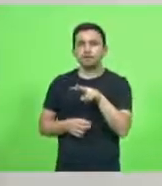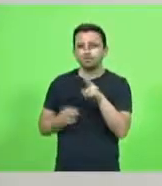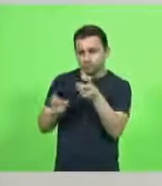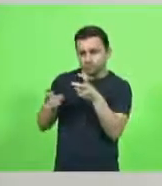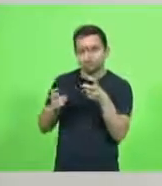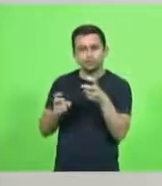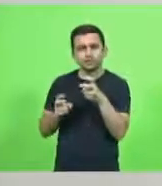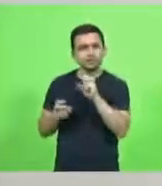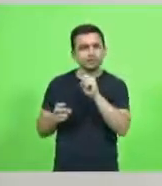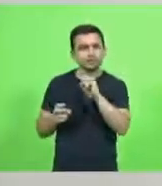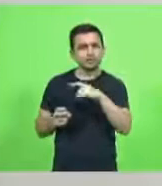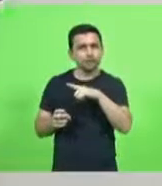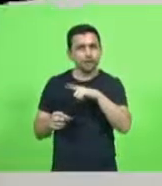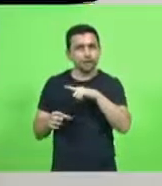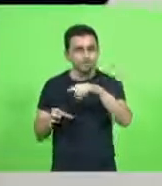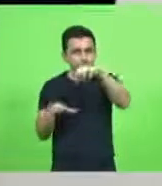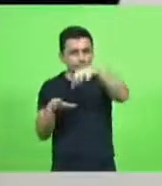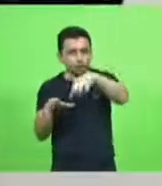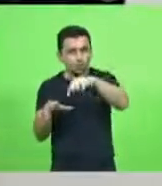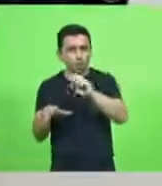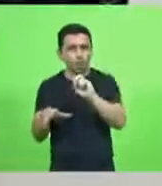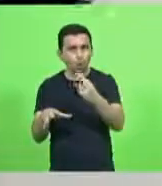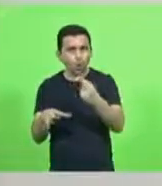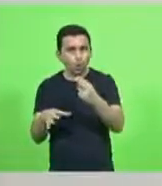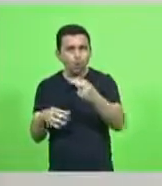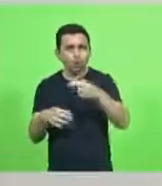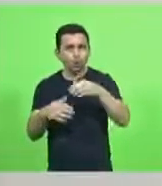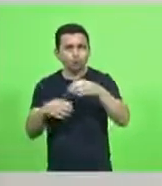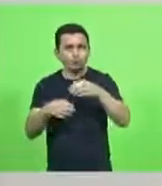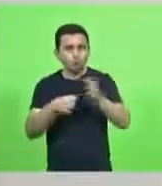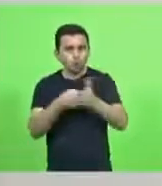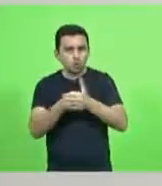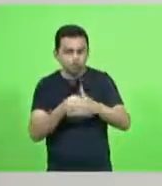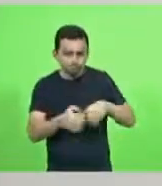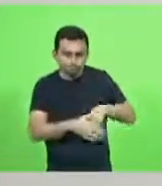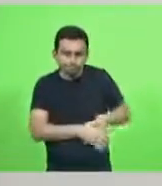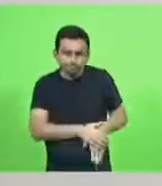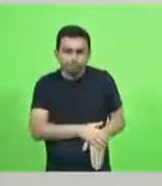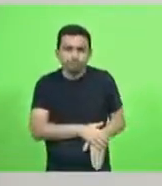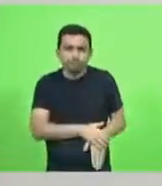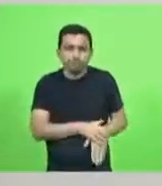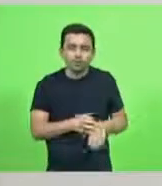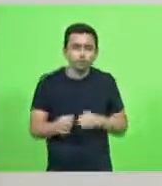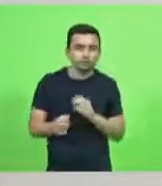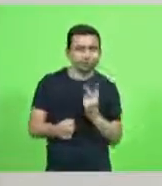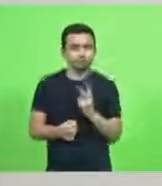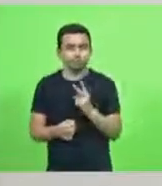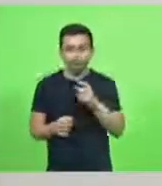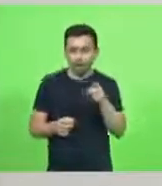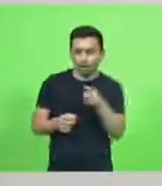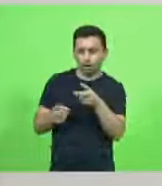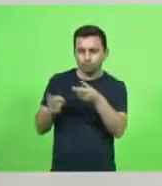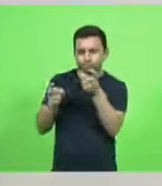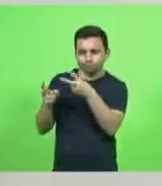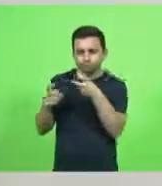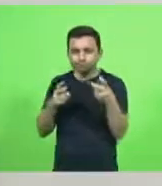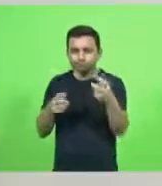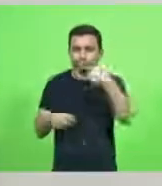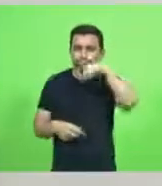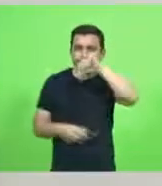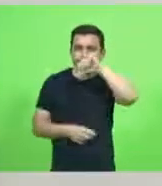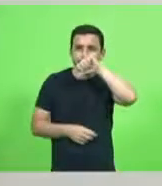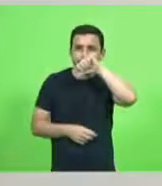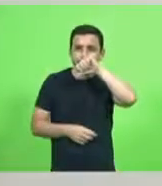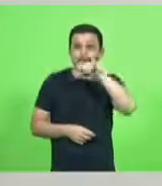colocava moedinha não ou escondia para comprar bala depois na escola e ela ficava zagueirona de olho olhando e ela